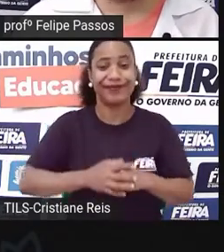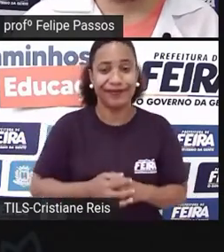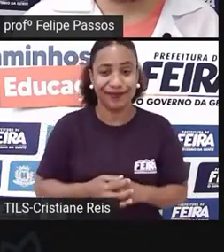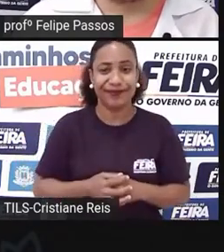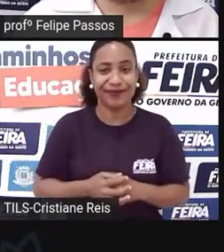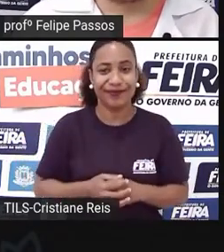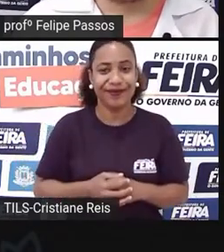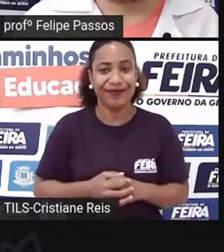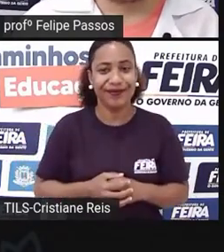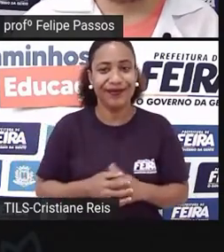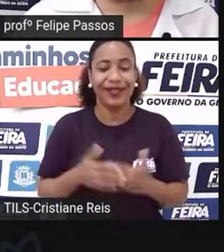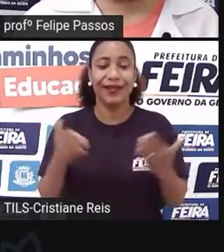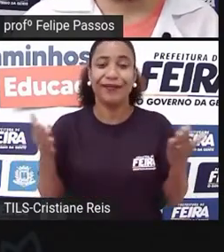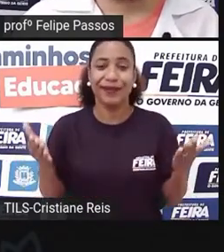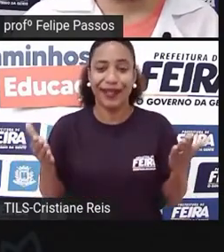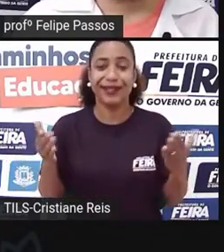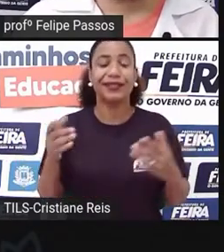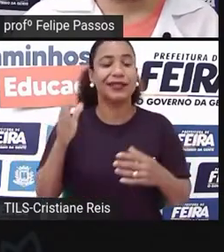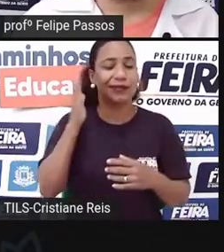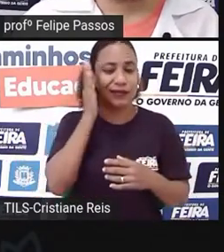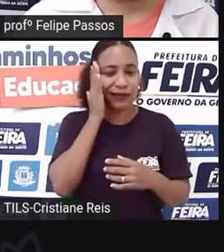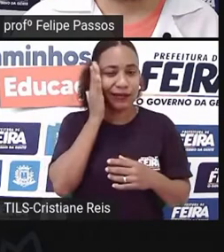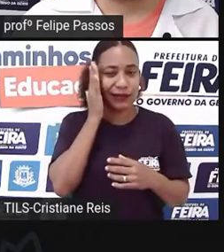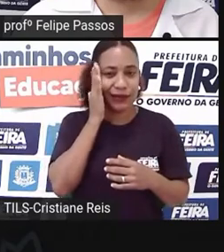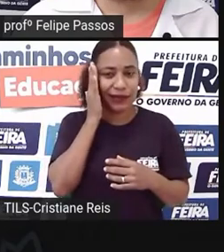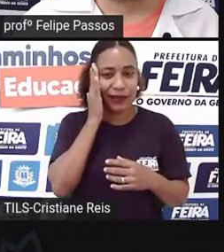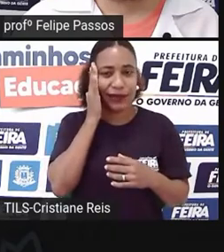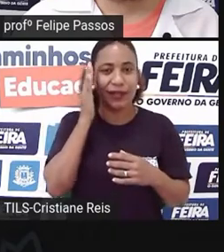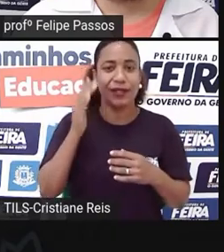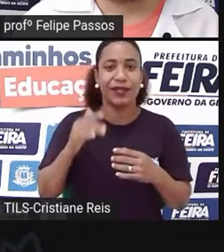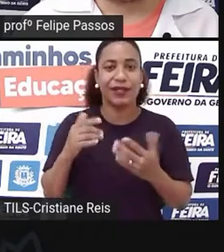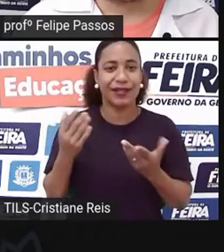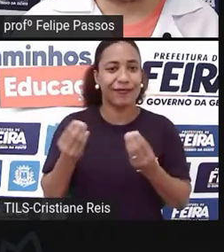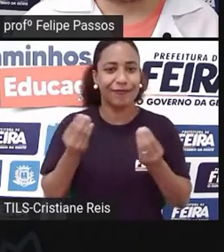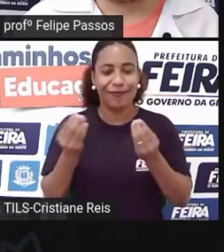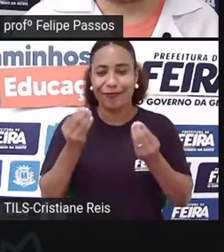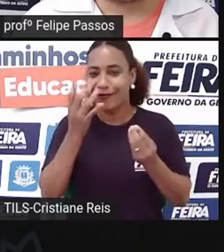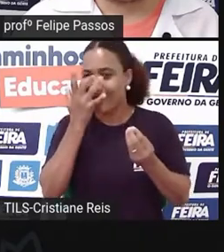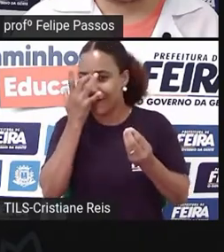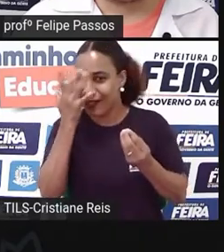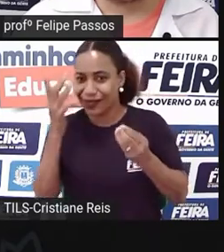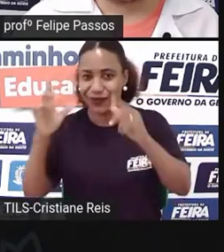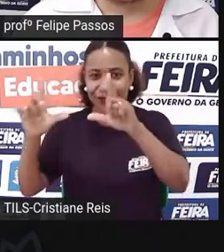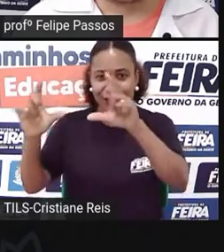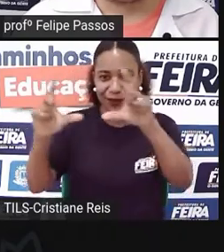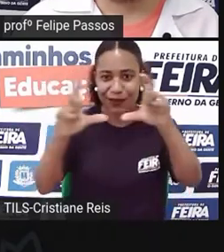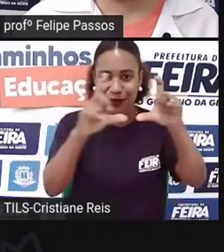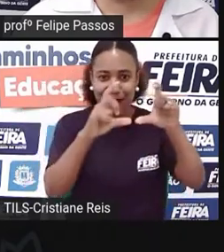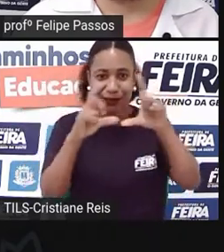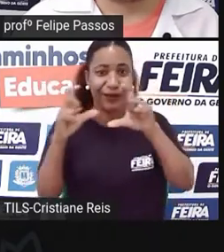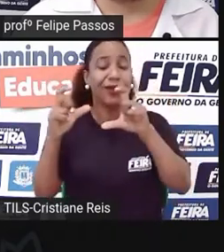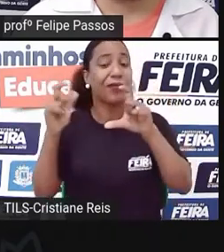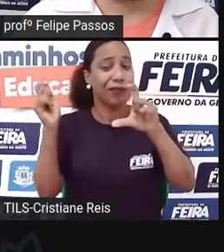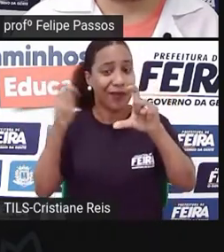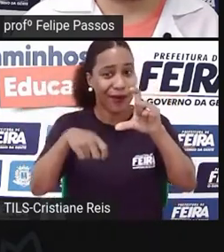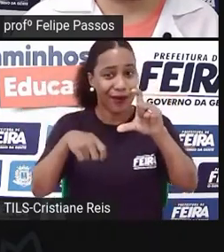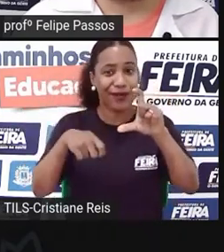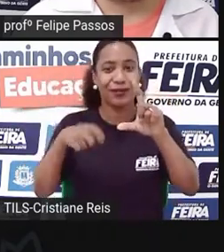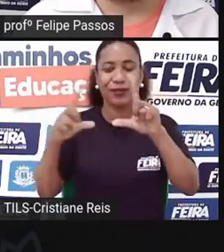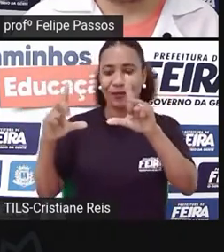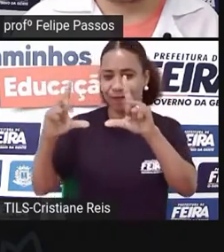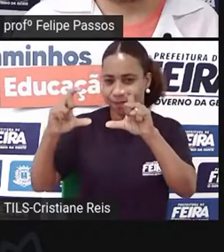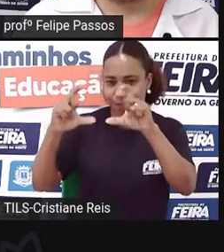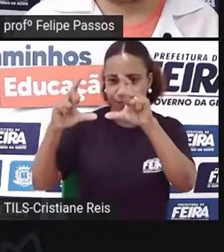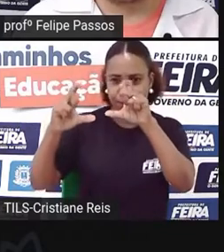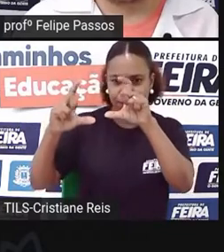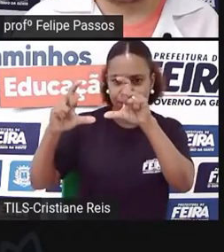mas eu compreendo também que essa facilidade em fotografar pode revelar grandes talentos e pode gerar ofícios